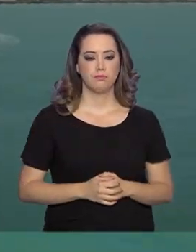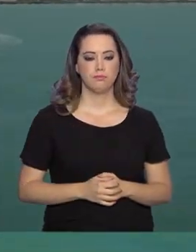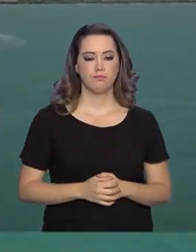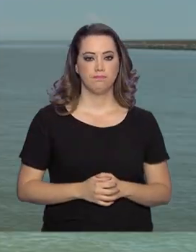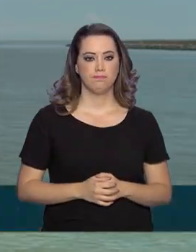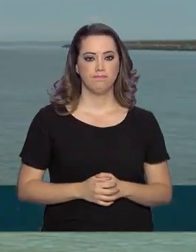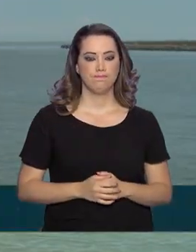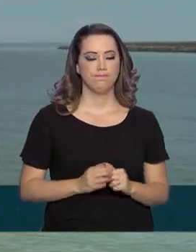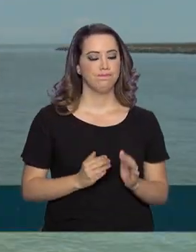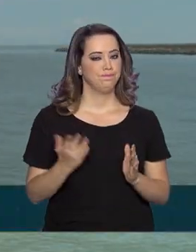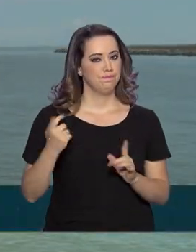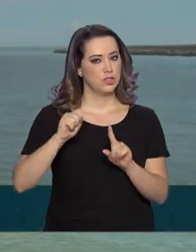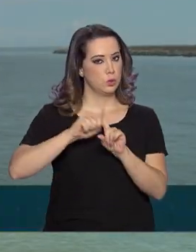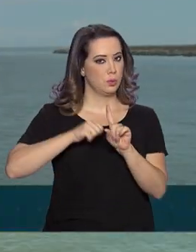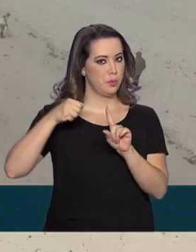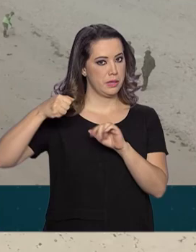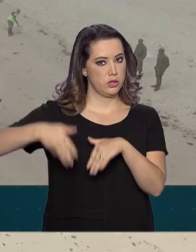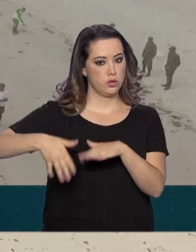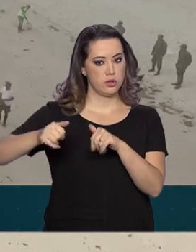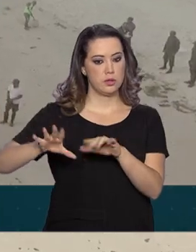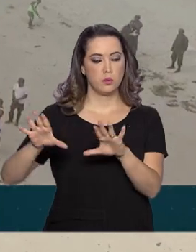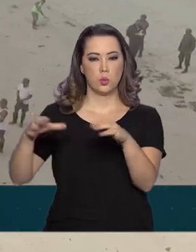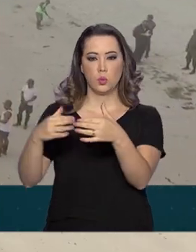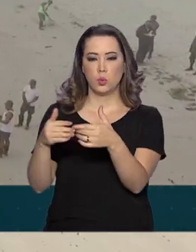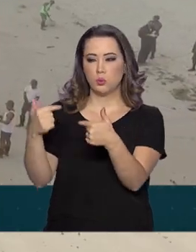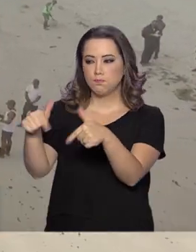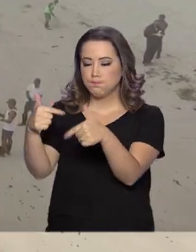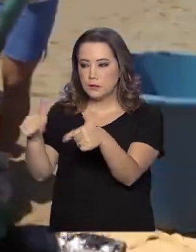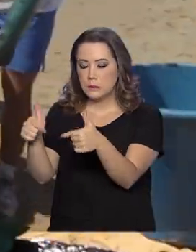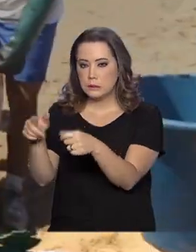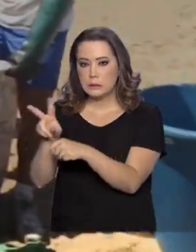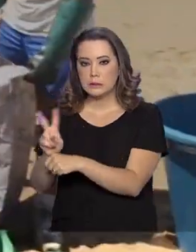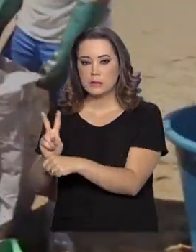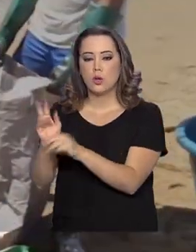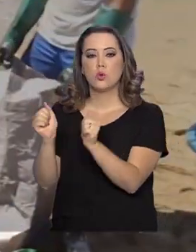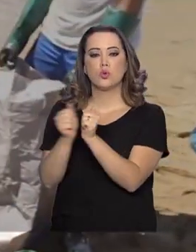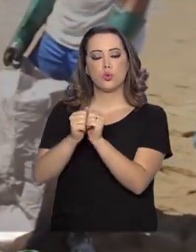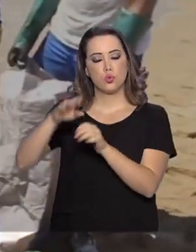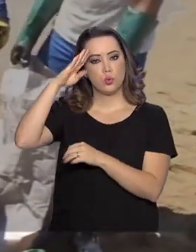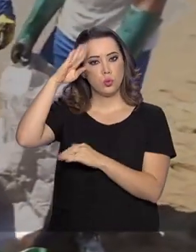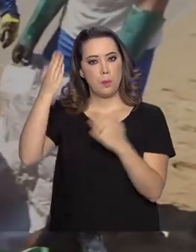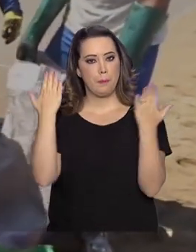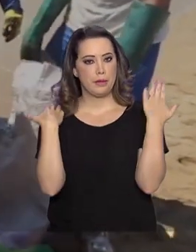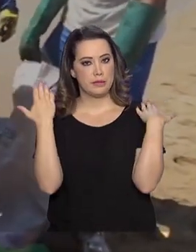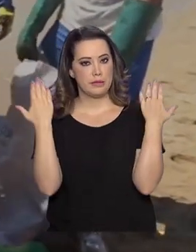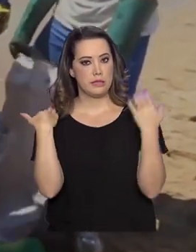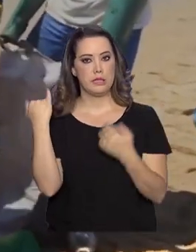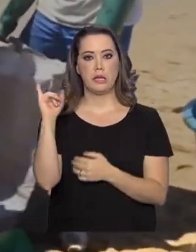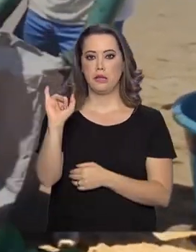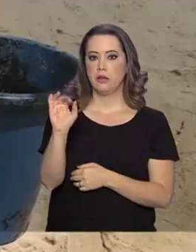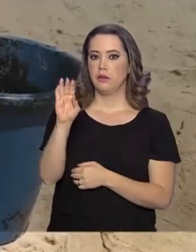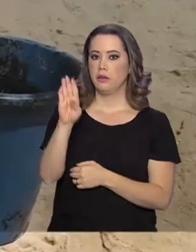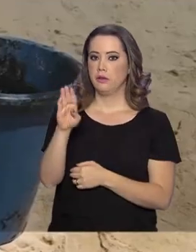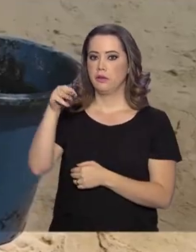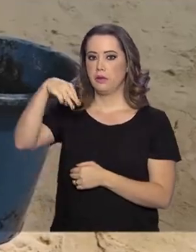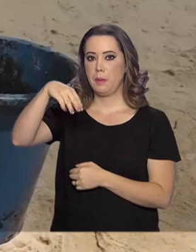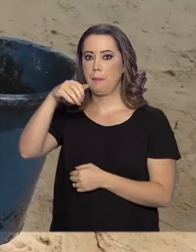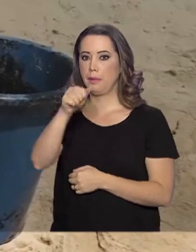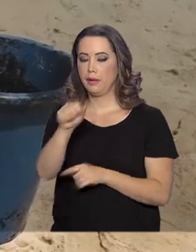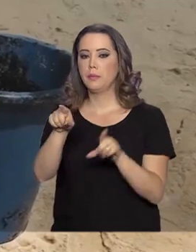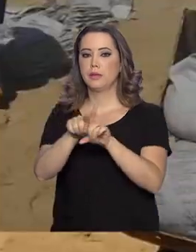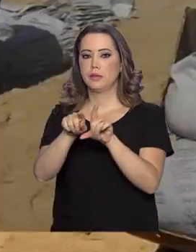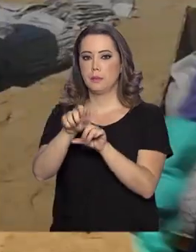Desde setembro, o grupo de acompanhamento e avaliação, formado pela Marinha, Ibama e Agência Nacional do Petróleo, vem